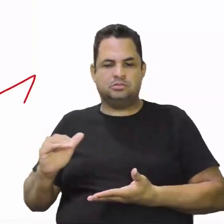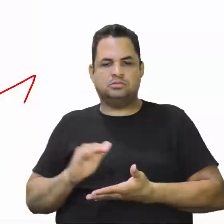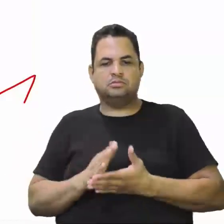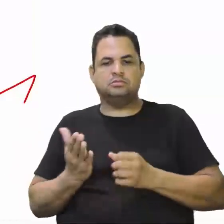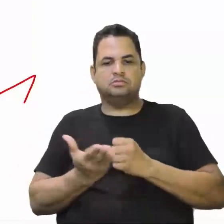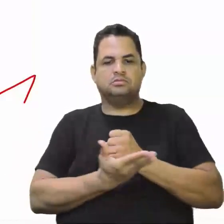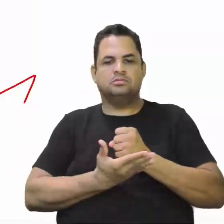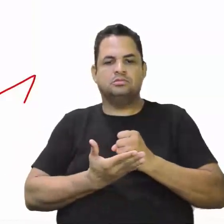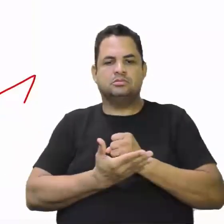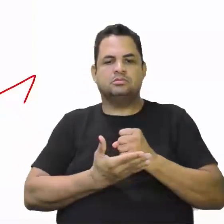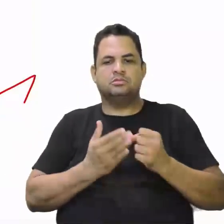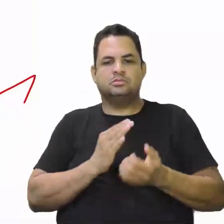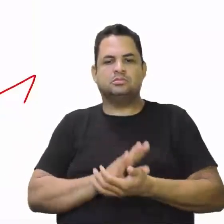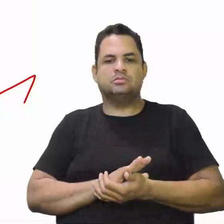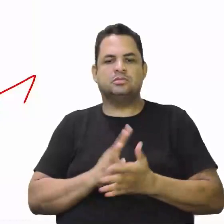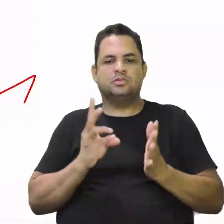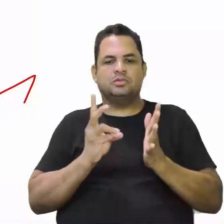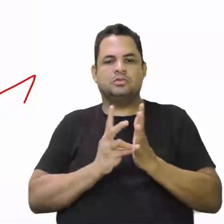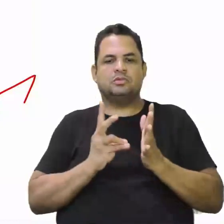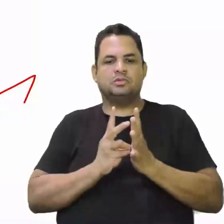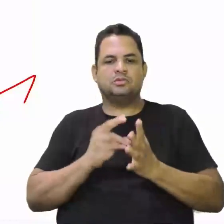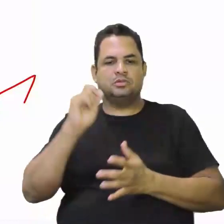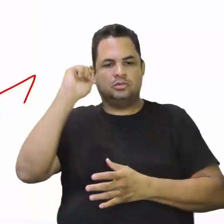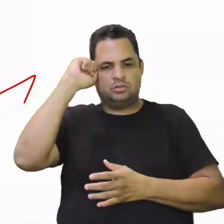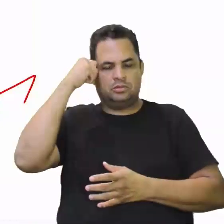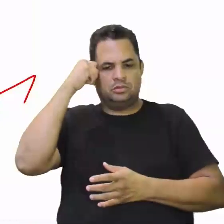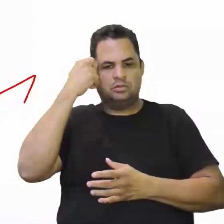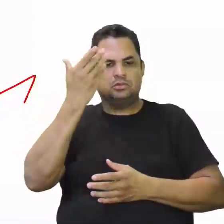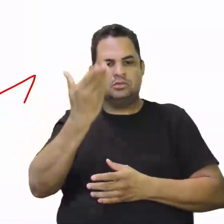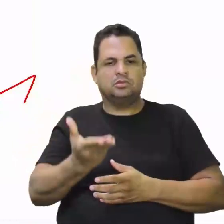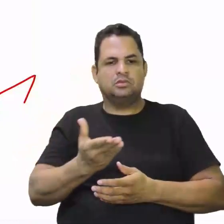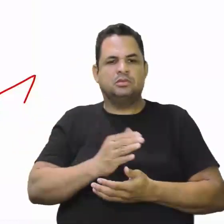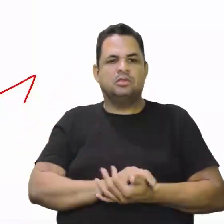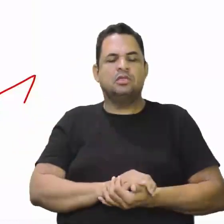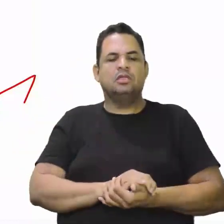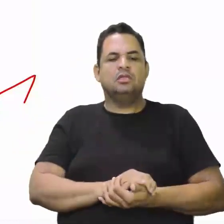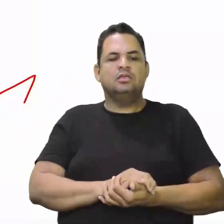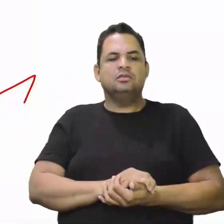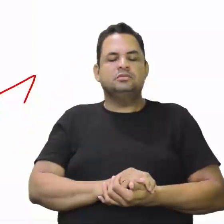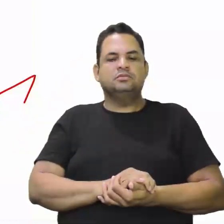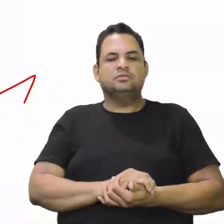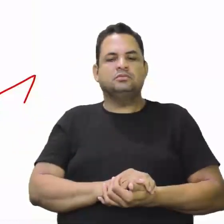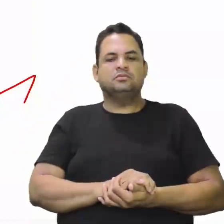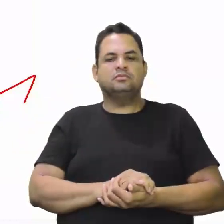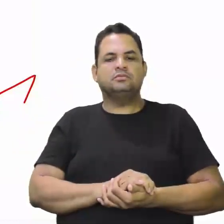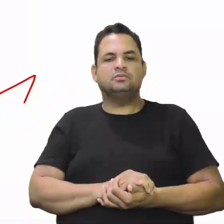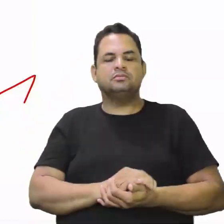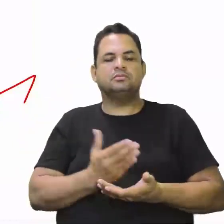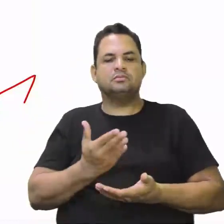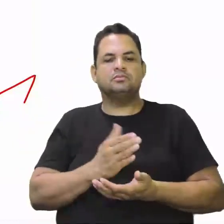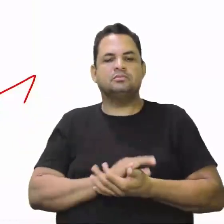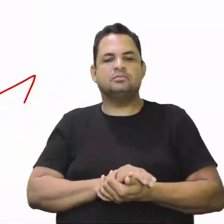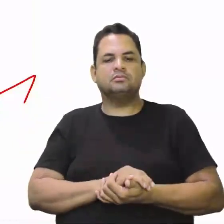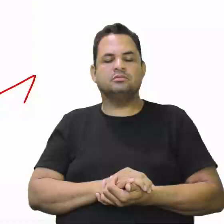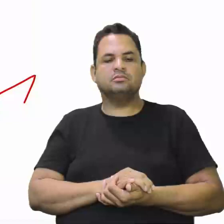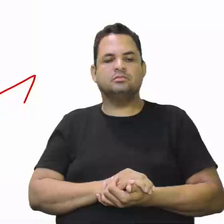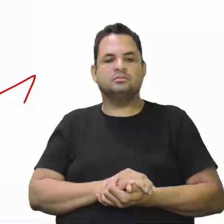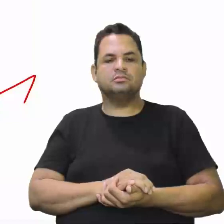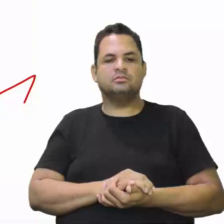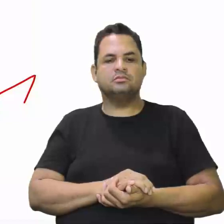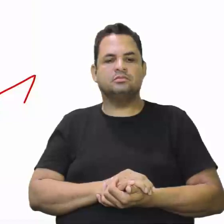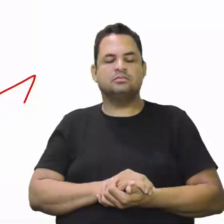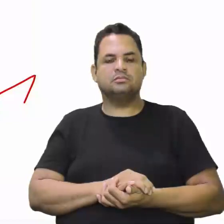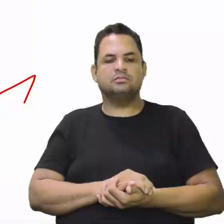eles. Os índios e os negros. Os espanhóis também trouxeram negros para cá. Não na mesma proporção que os portugueses.